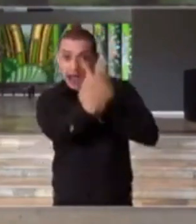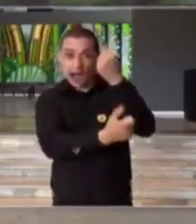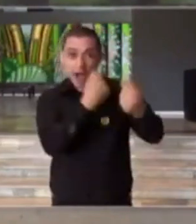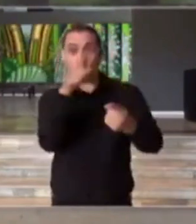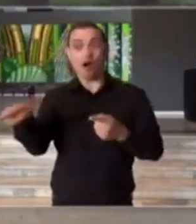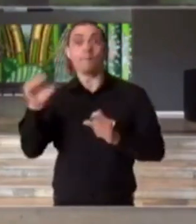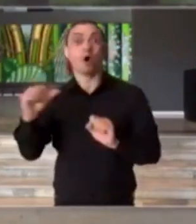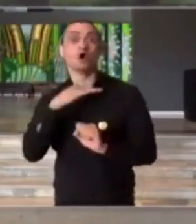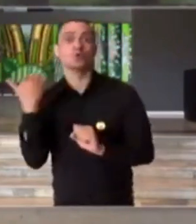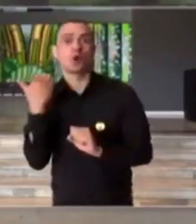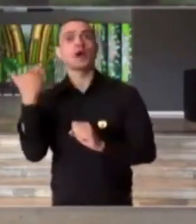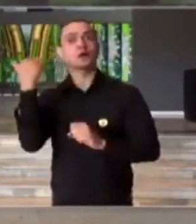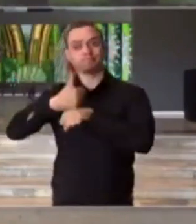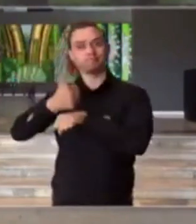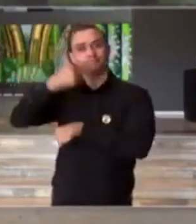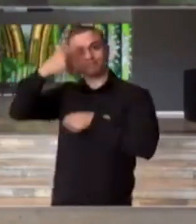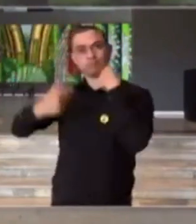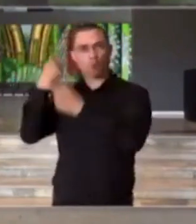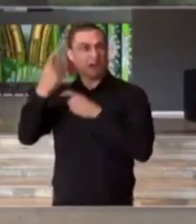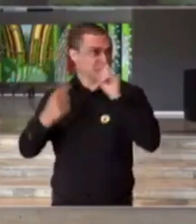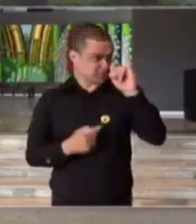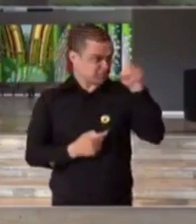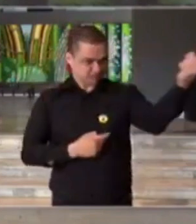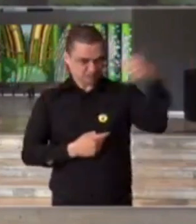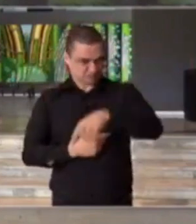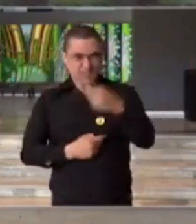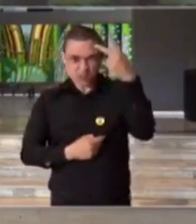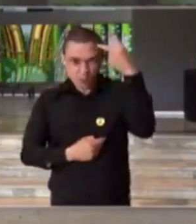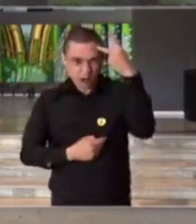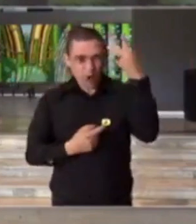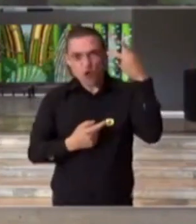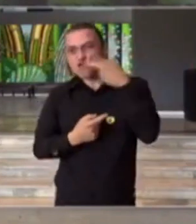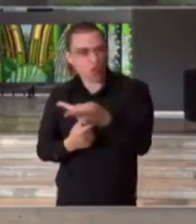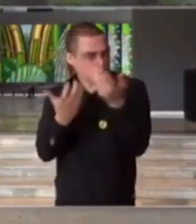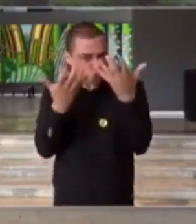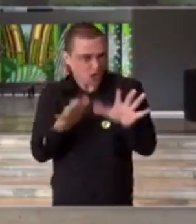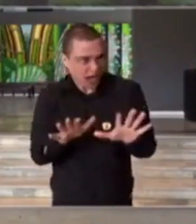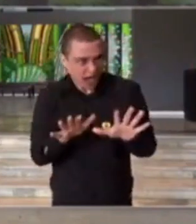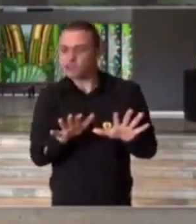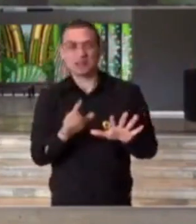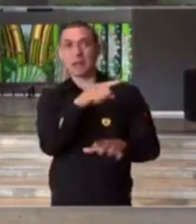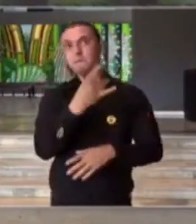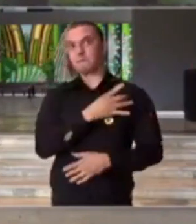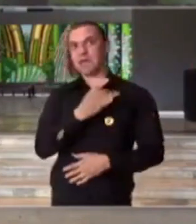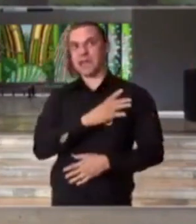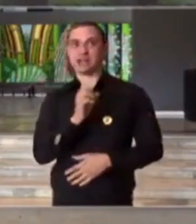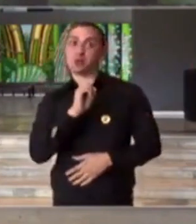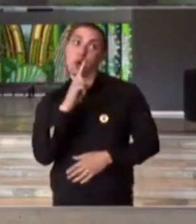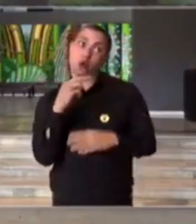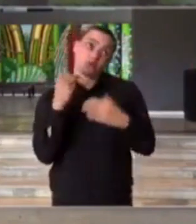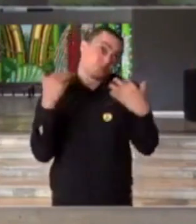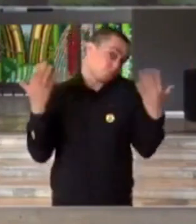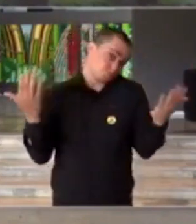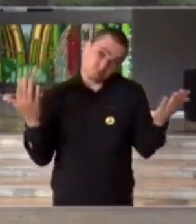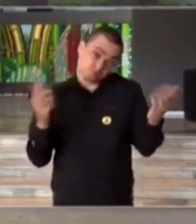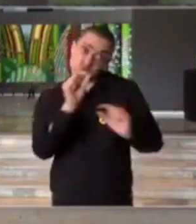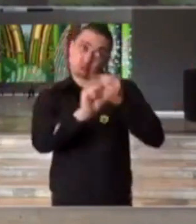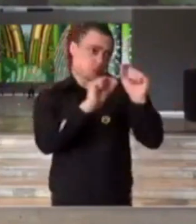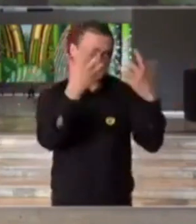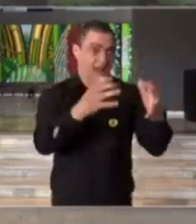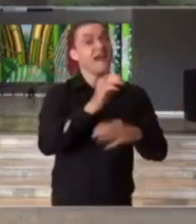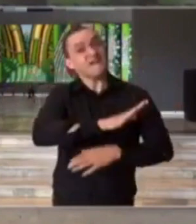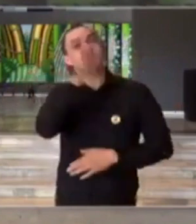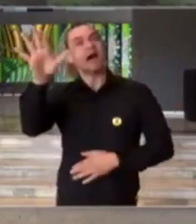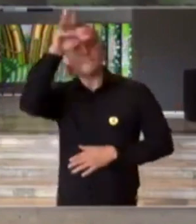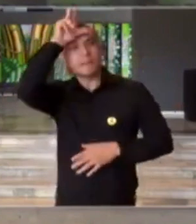ir a óbito. E se não quiser visitar São Paulo, presidente, por medo ou por qualquer outra razão, vá a